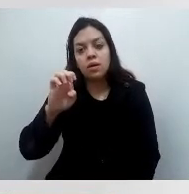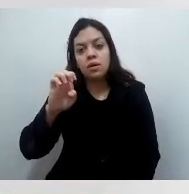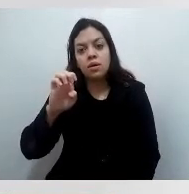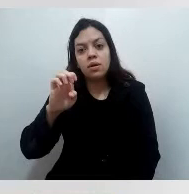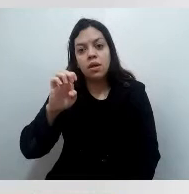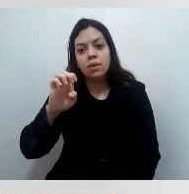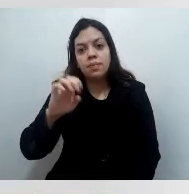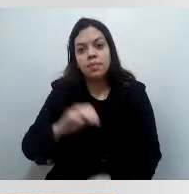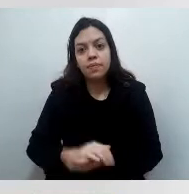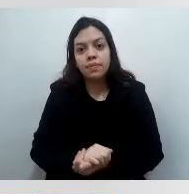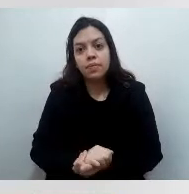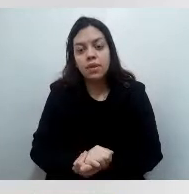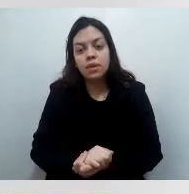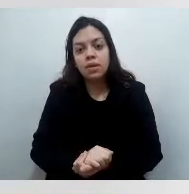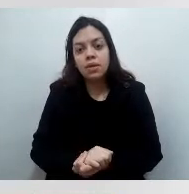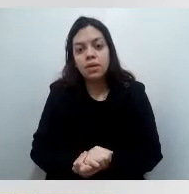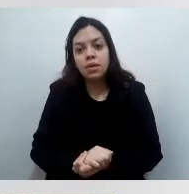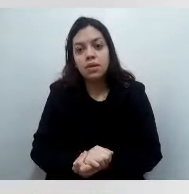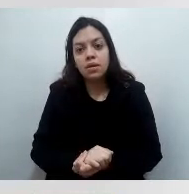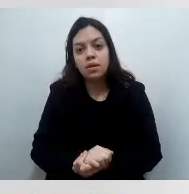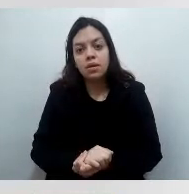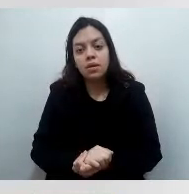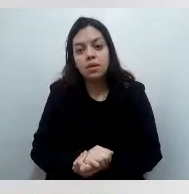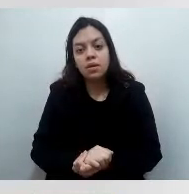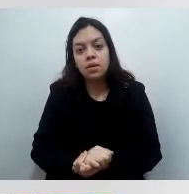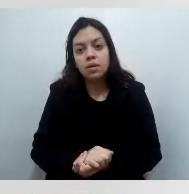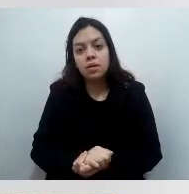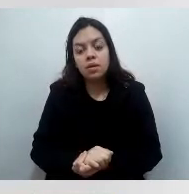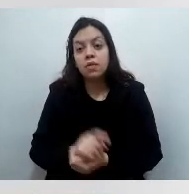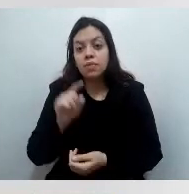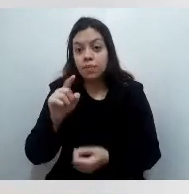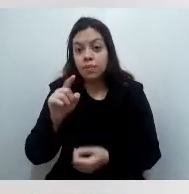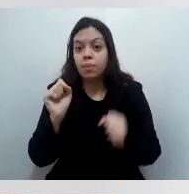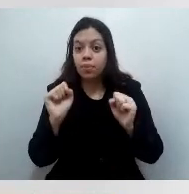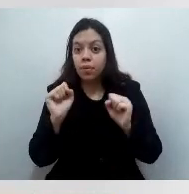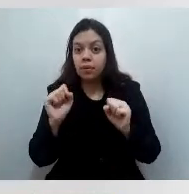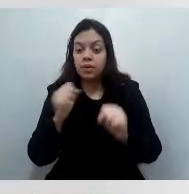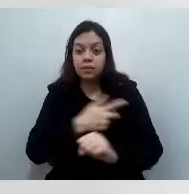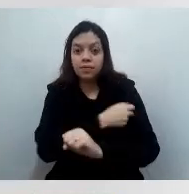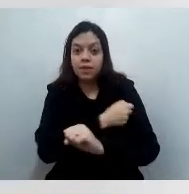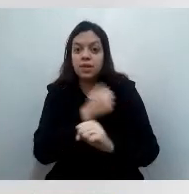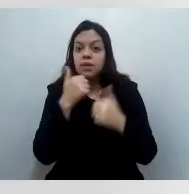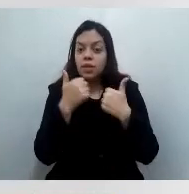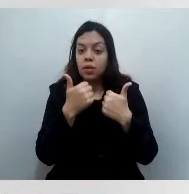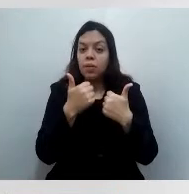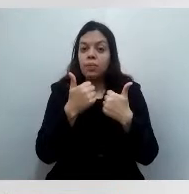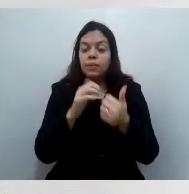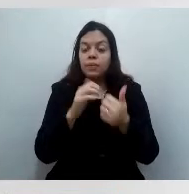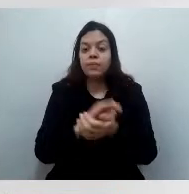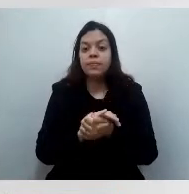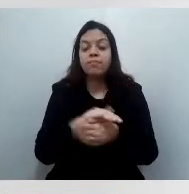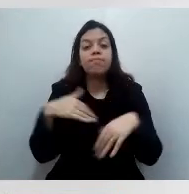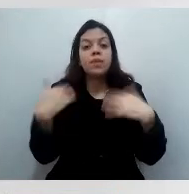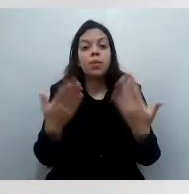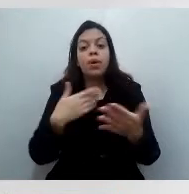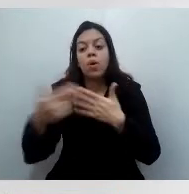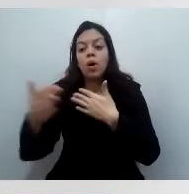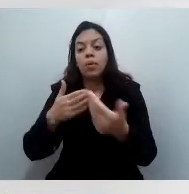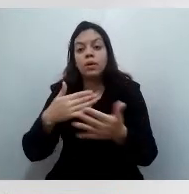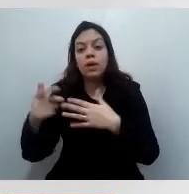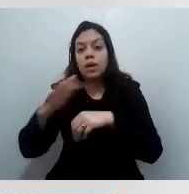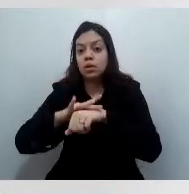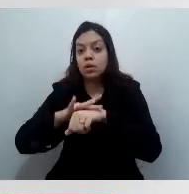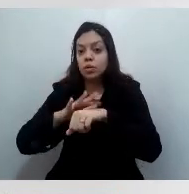nacional de operacionalização da vacinação contra a Covid-19. Então, não é qualquer comorbidade, a comorbidade está